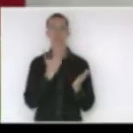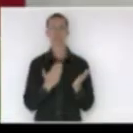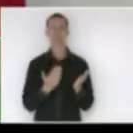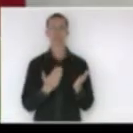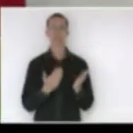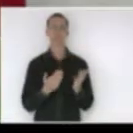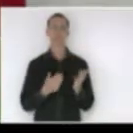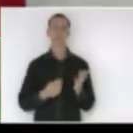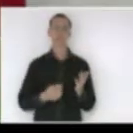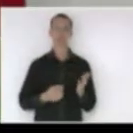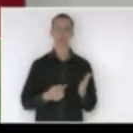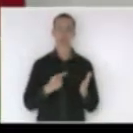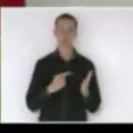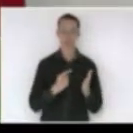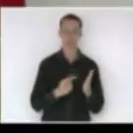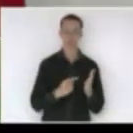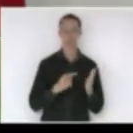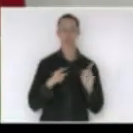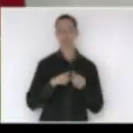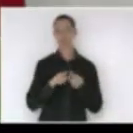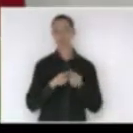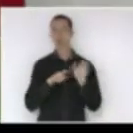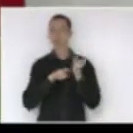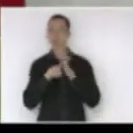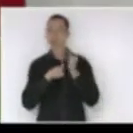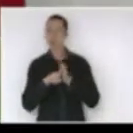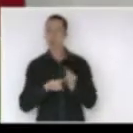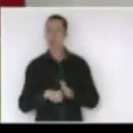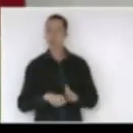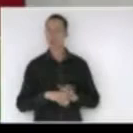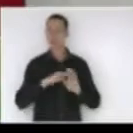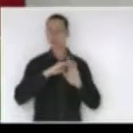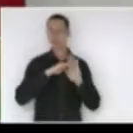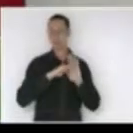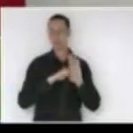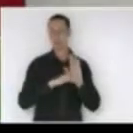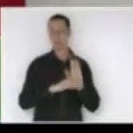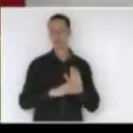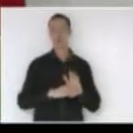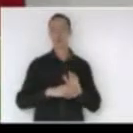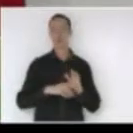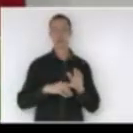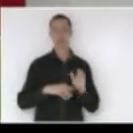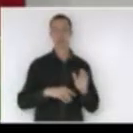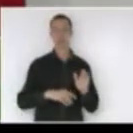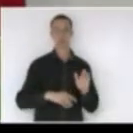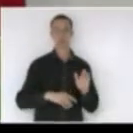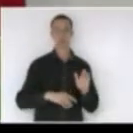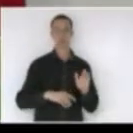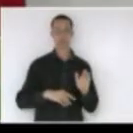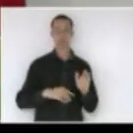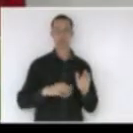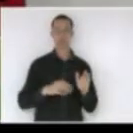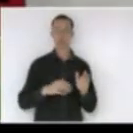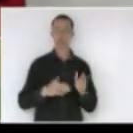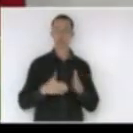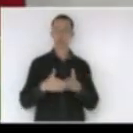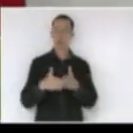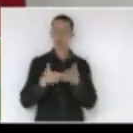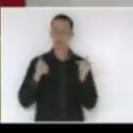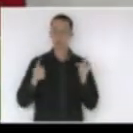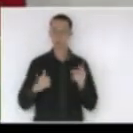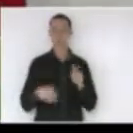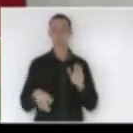de interrogações de exigências que serão encaminhadas